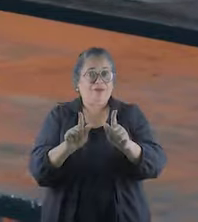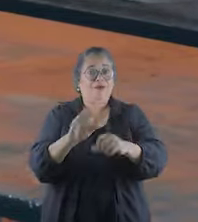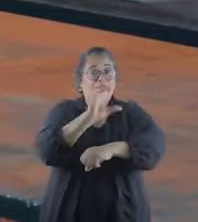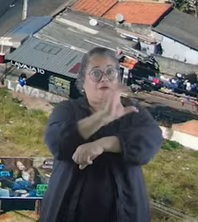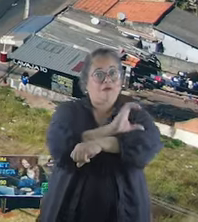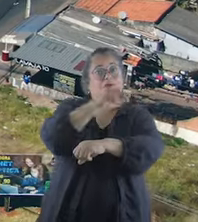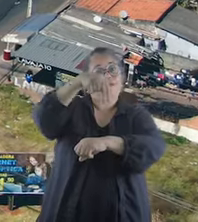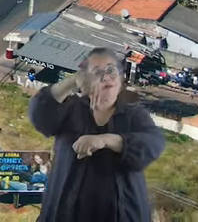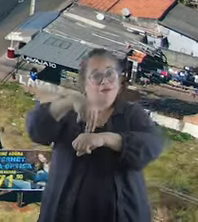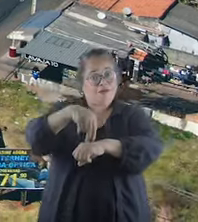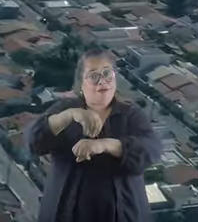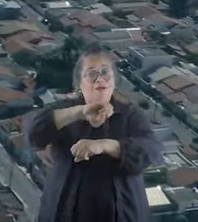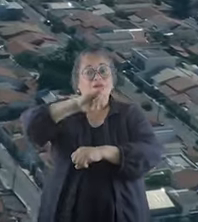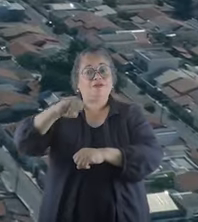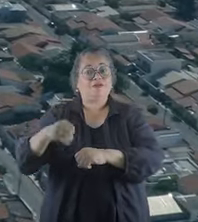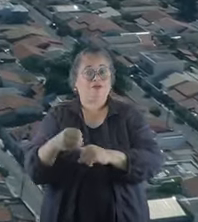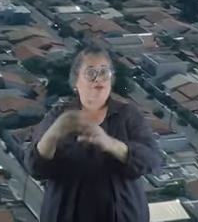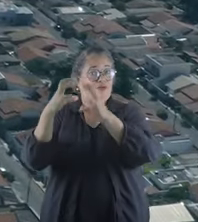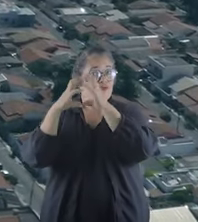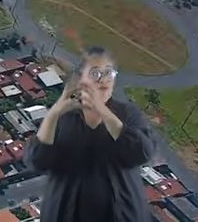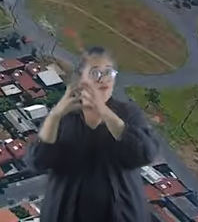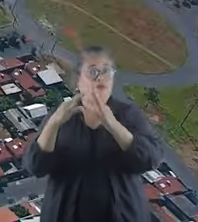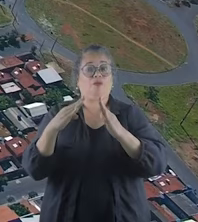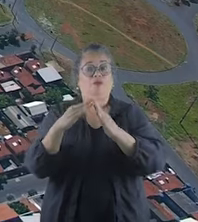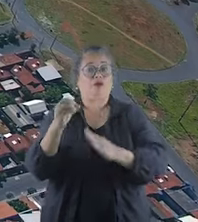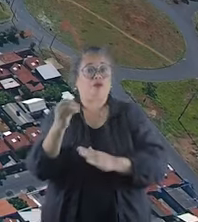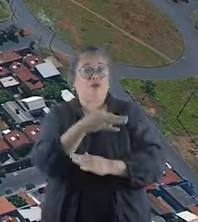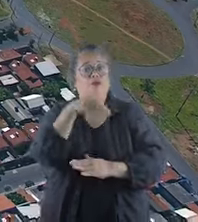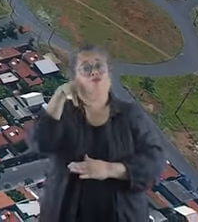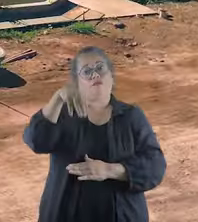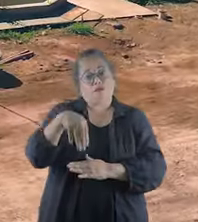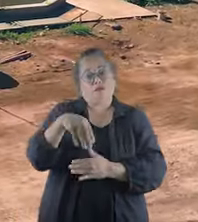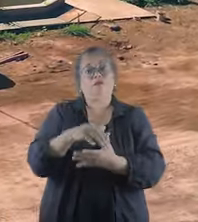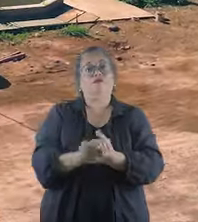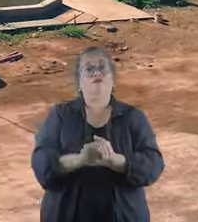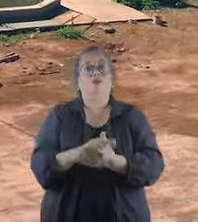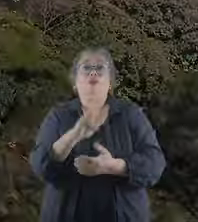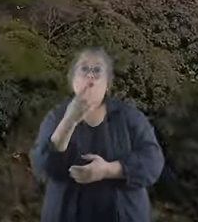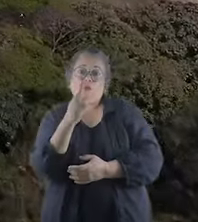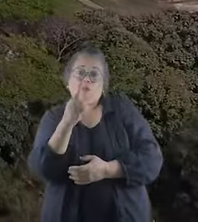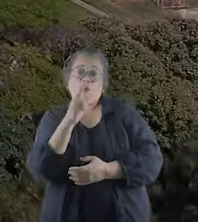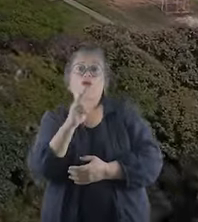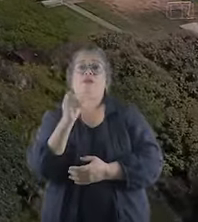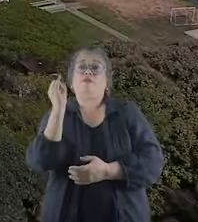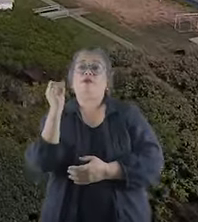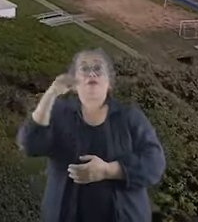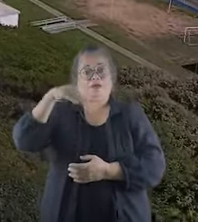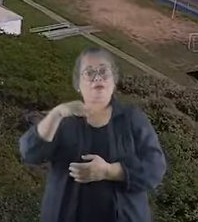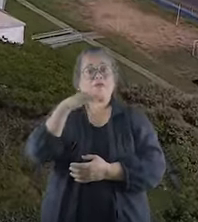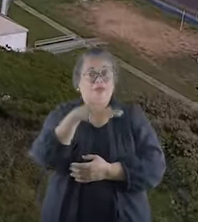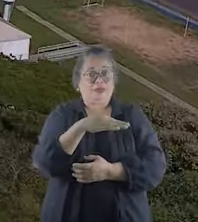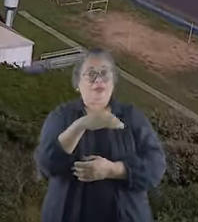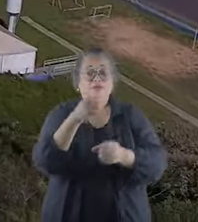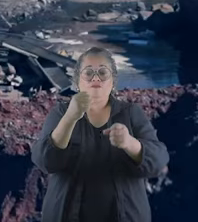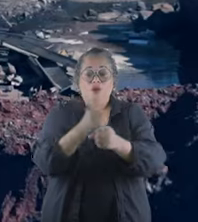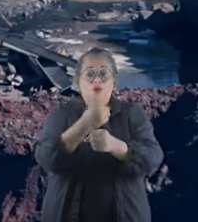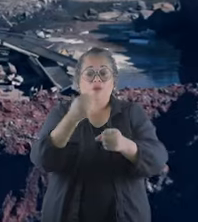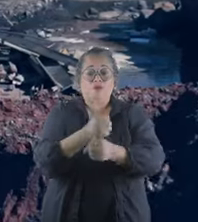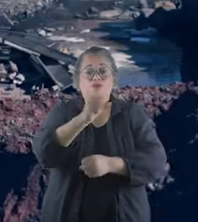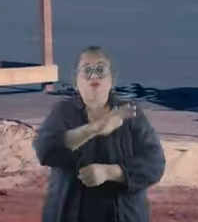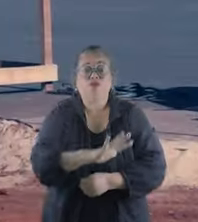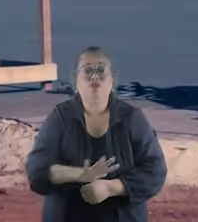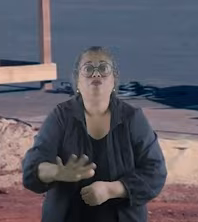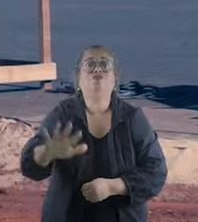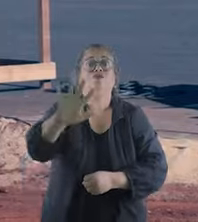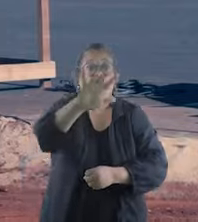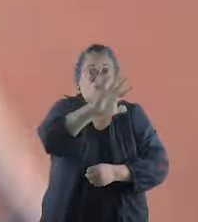Park. Na região do Canaã, Jardim das Palmeiras, Morada Nova e Mansur. No Alto, Humuarama e Ipanema. São